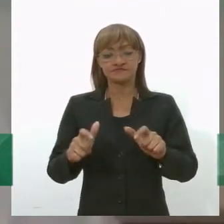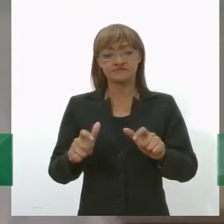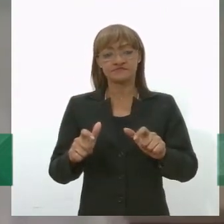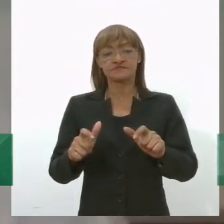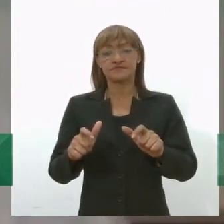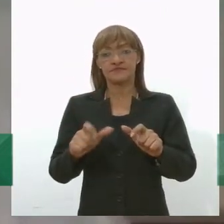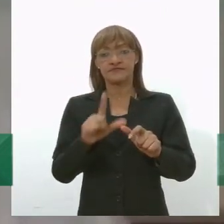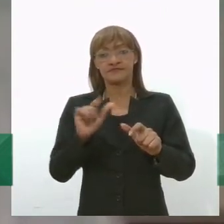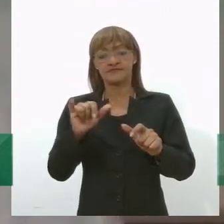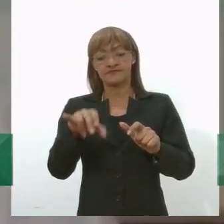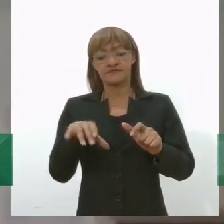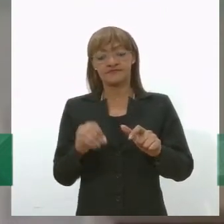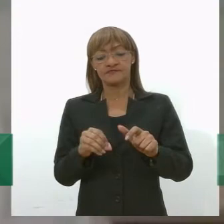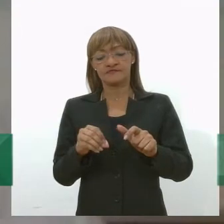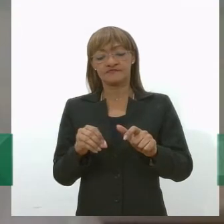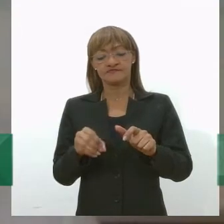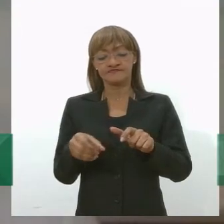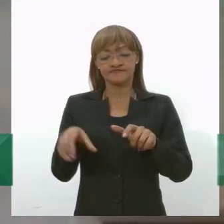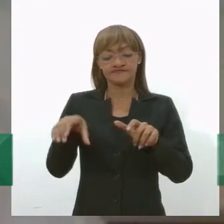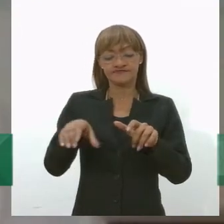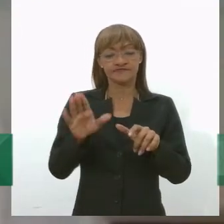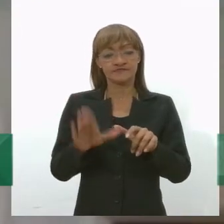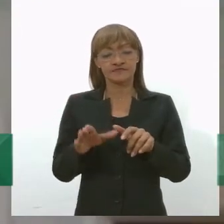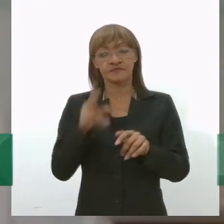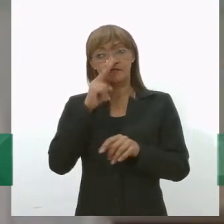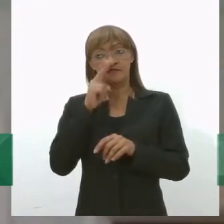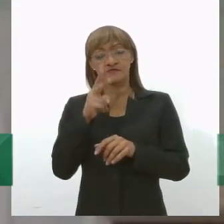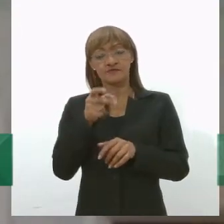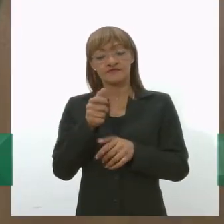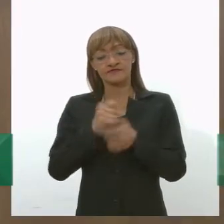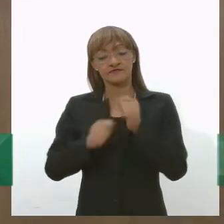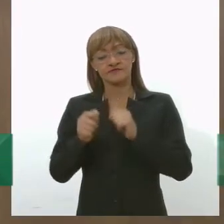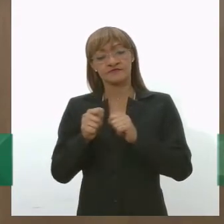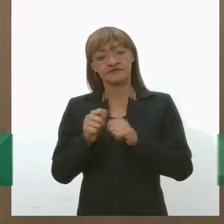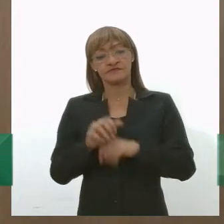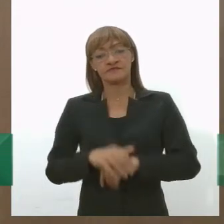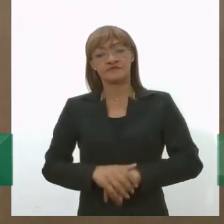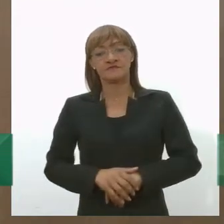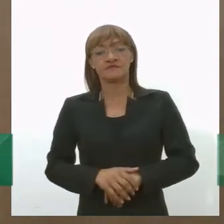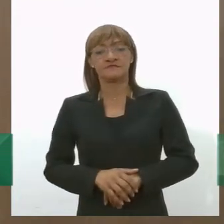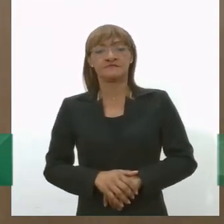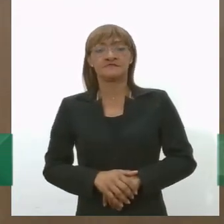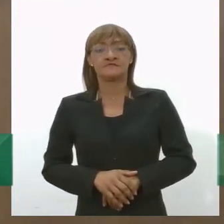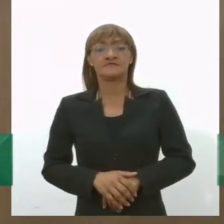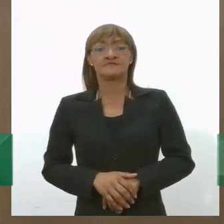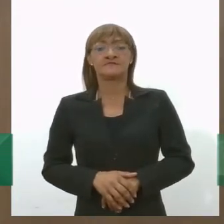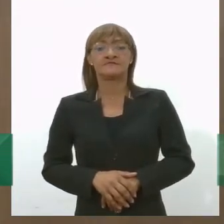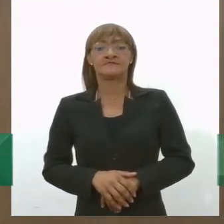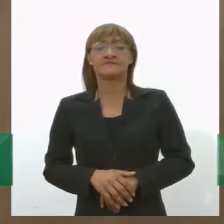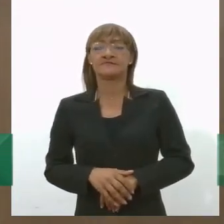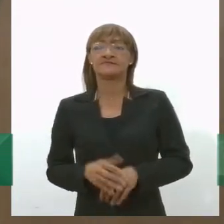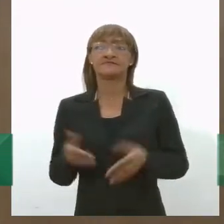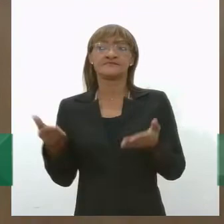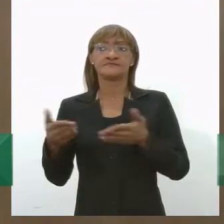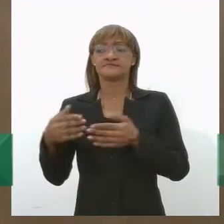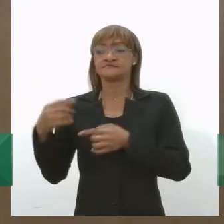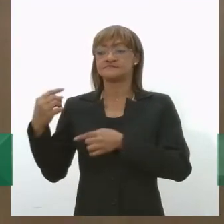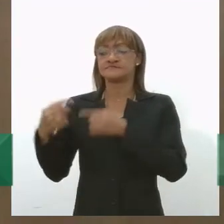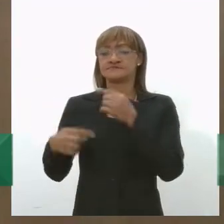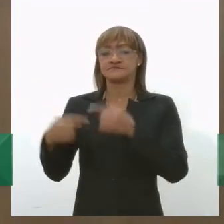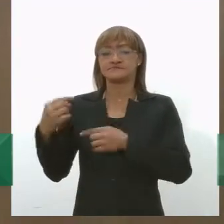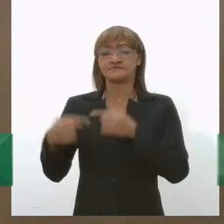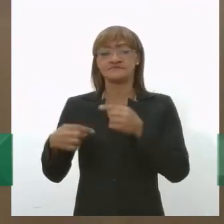ambientais fortemente, assim. Vinícius, como é que funciona aí a política pública, né, da